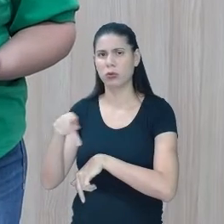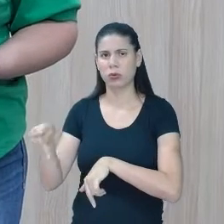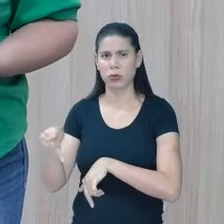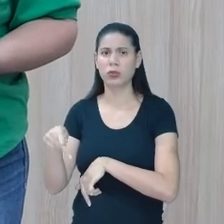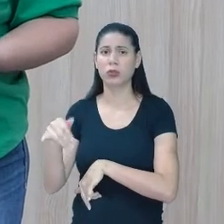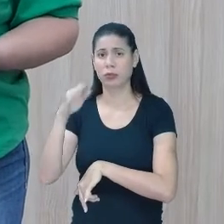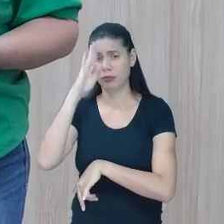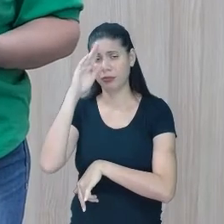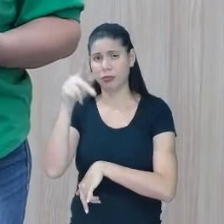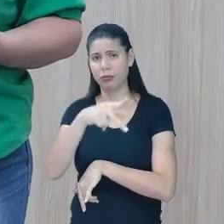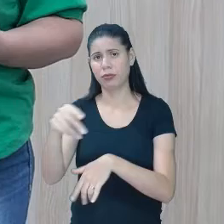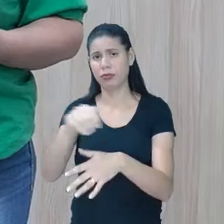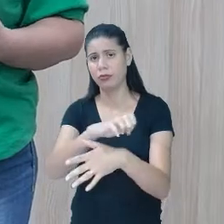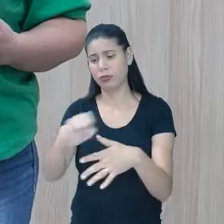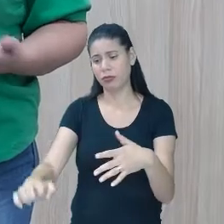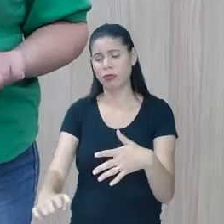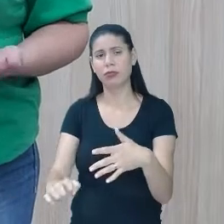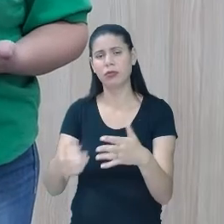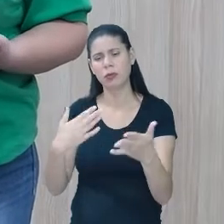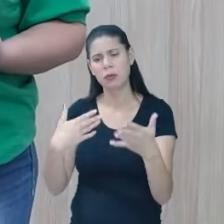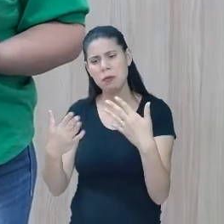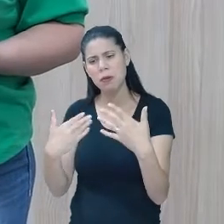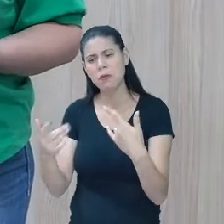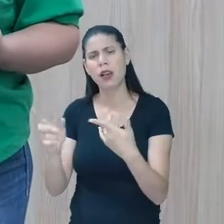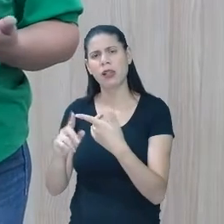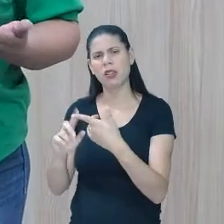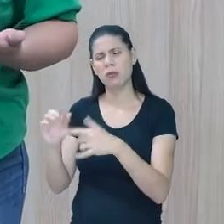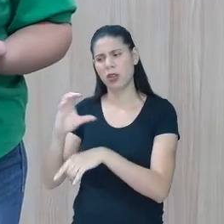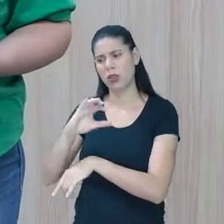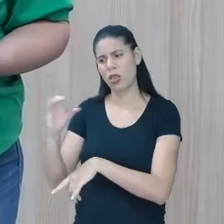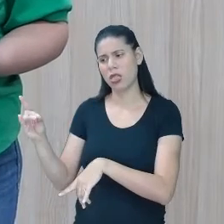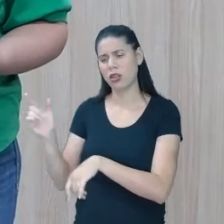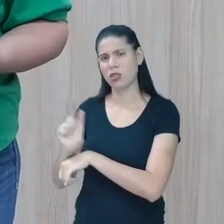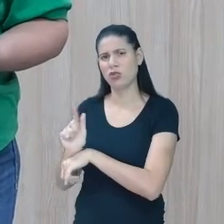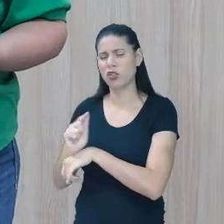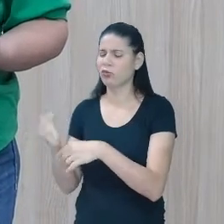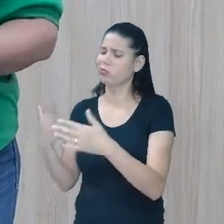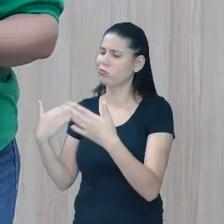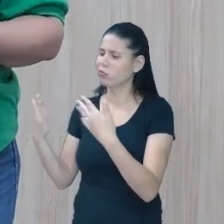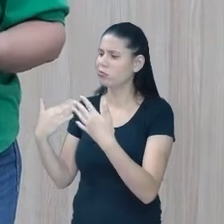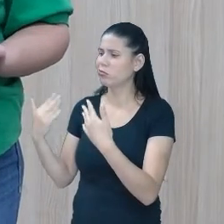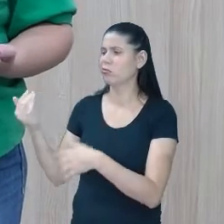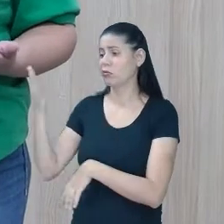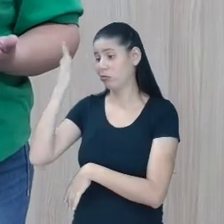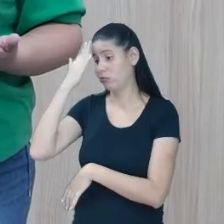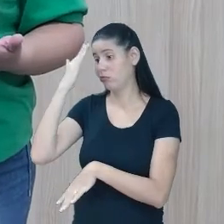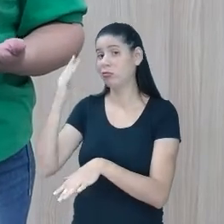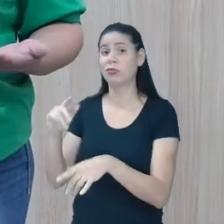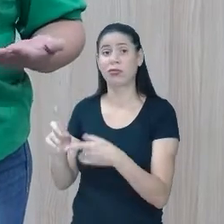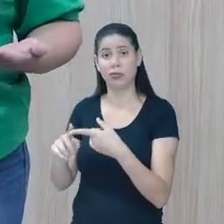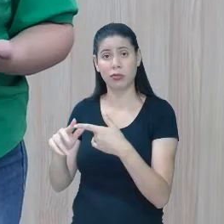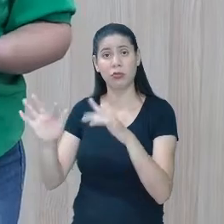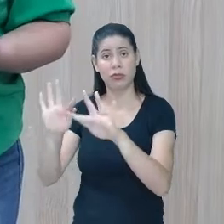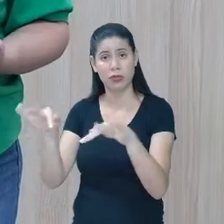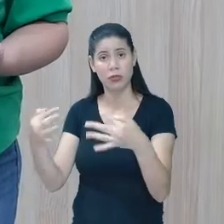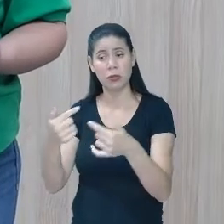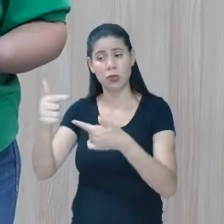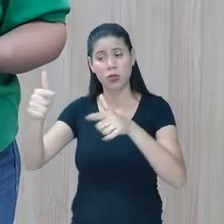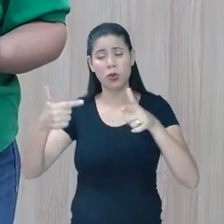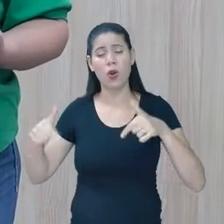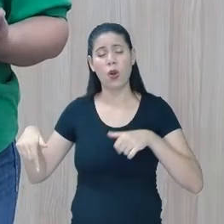educacional especializado. Com a coordenação, com a gestão, com a família, com os demais